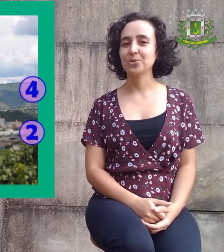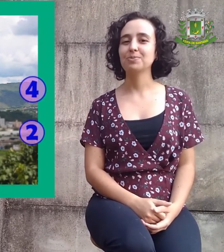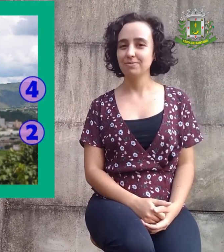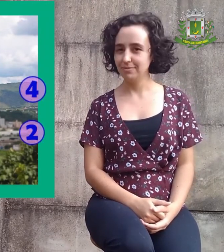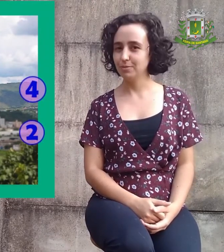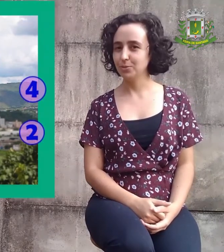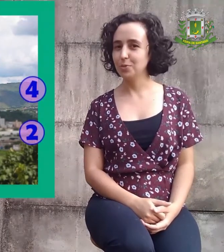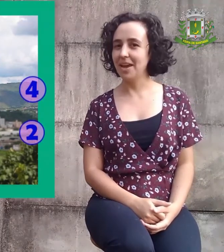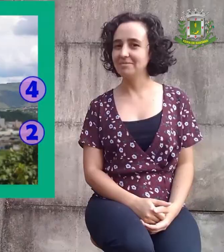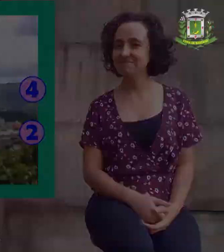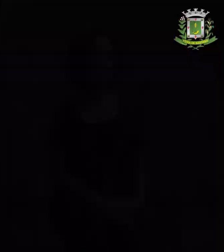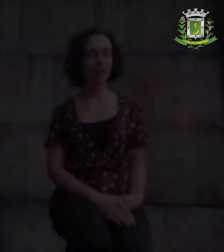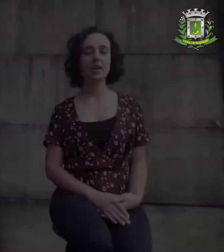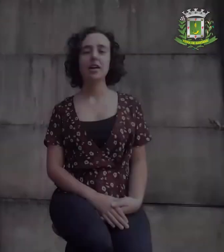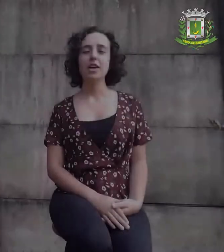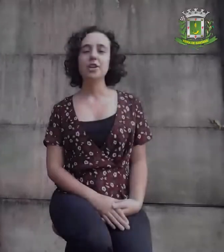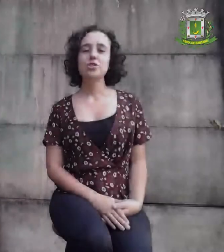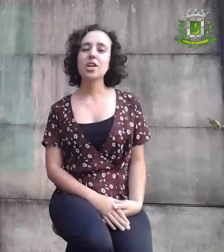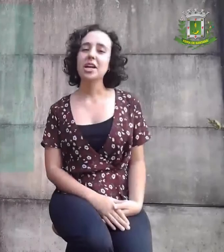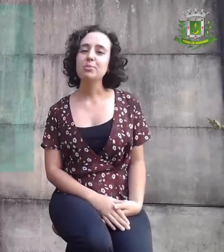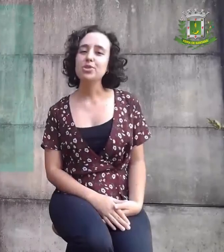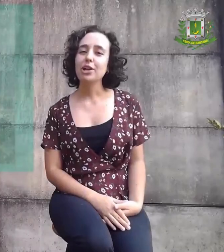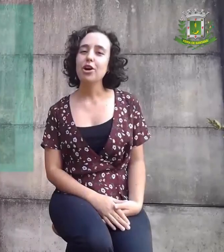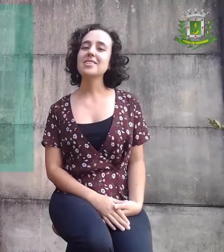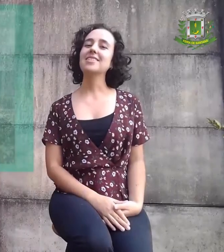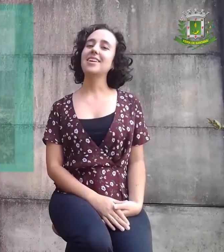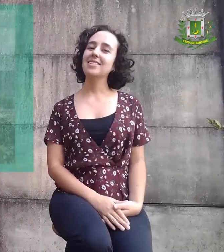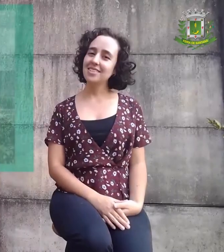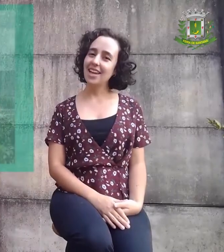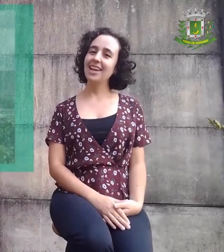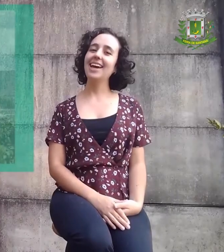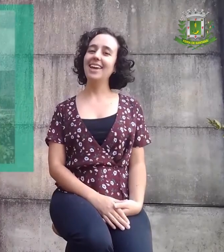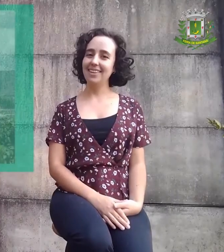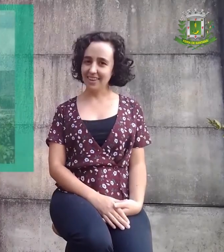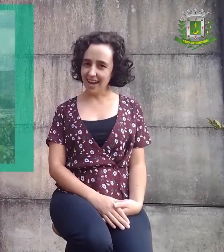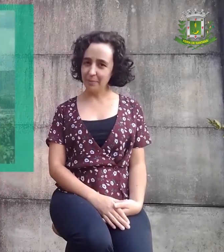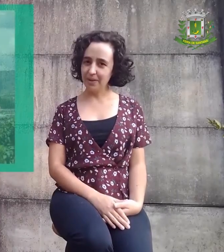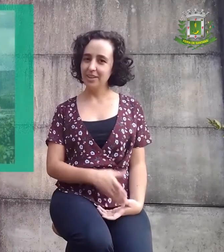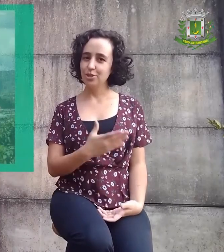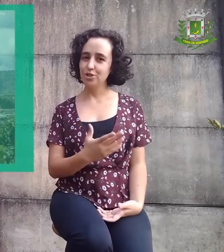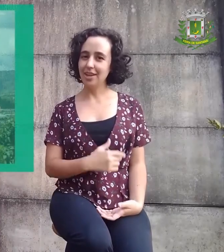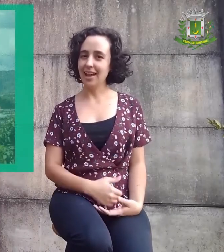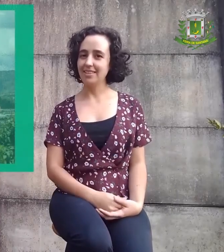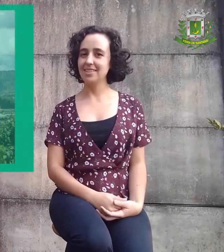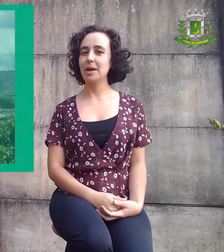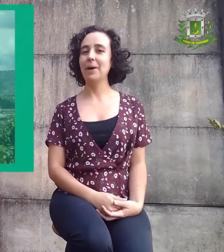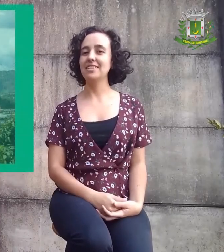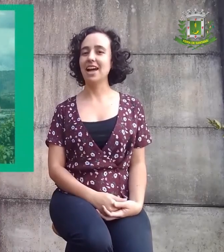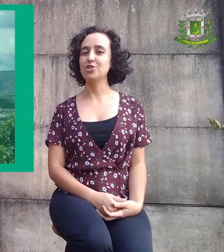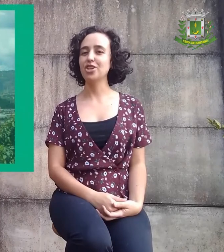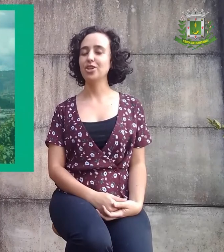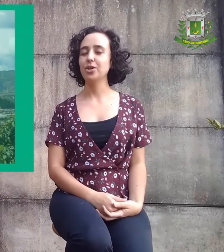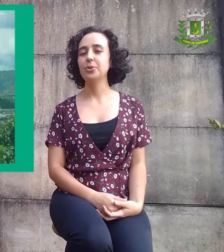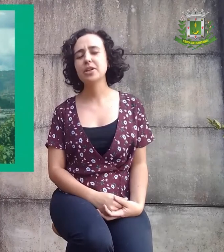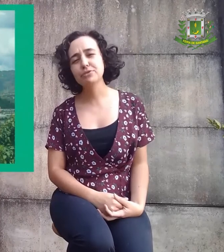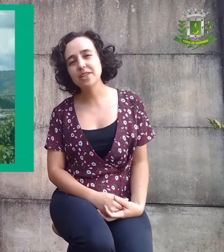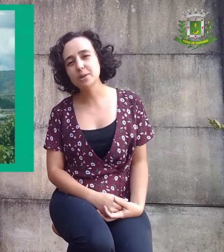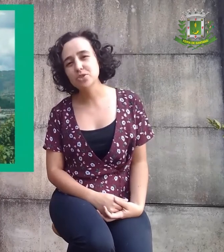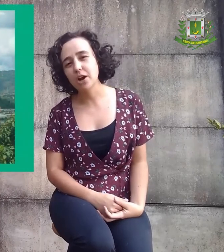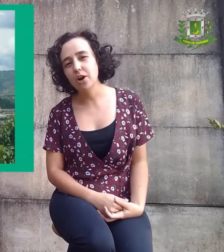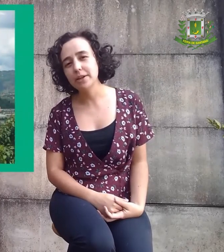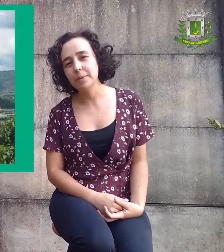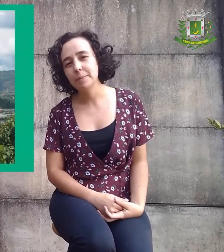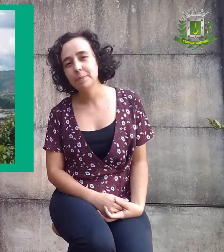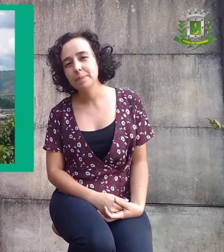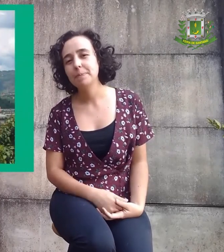Quatro. Muito bem. Chegamos à nossa terceira etapa de análise da paisagem. O que